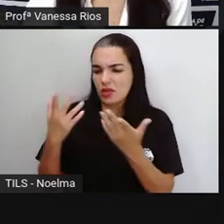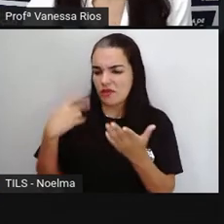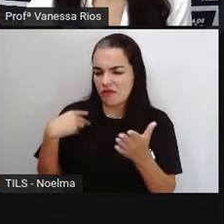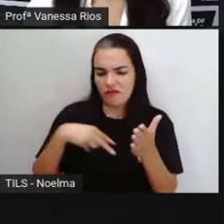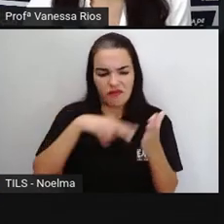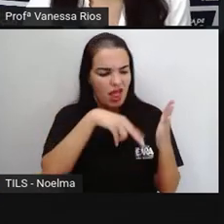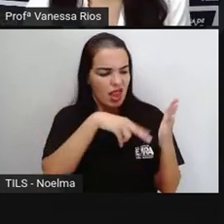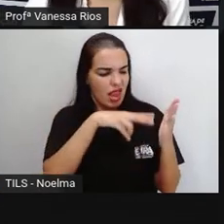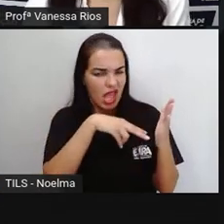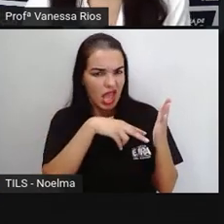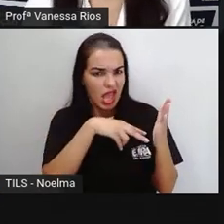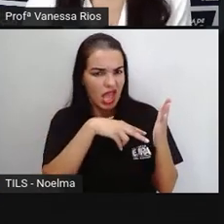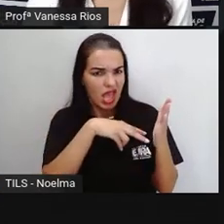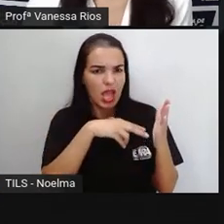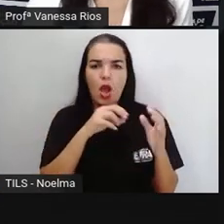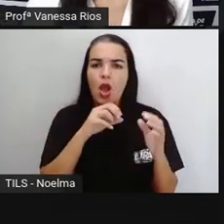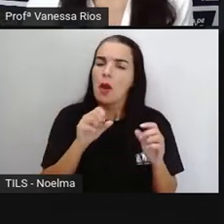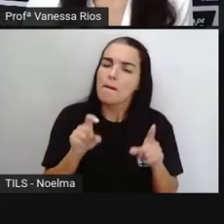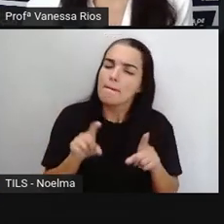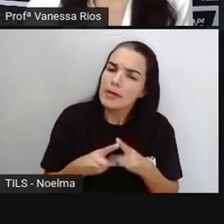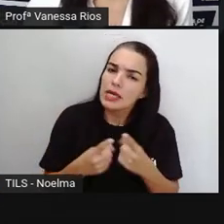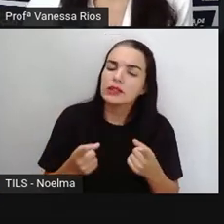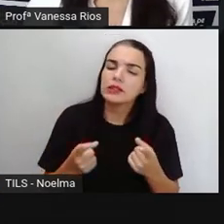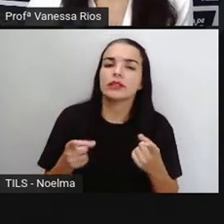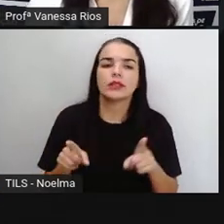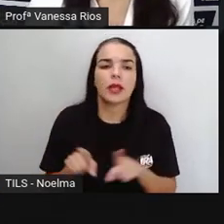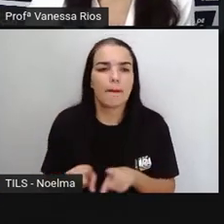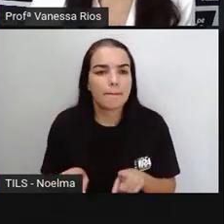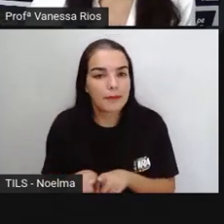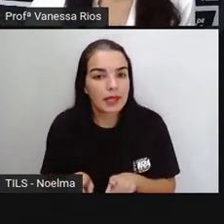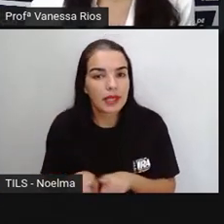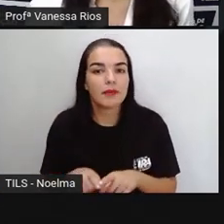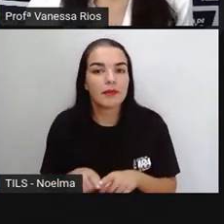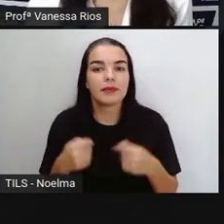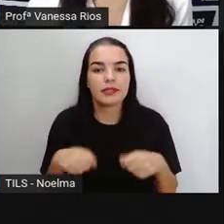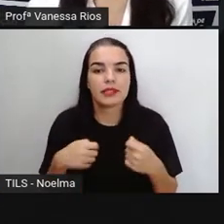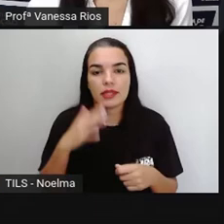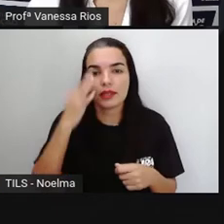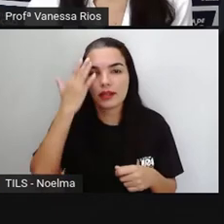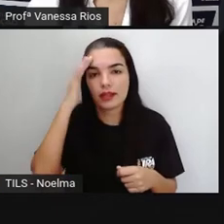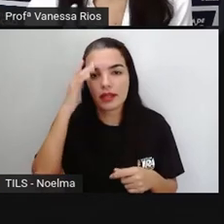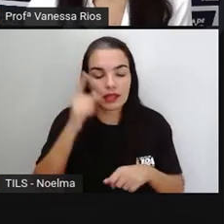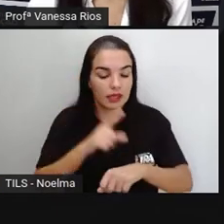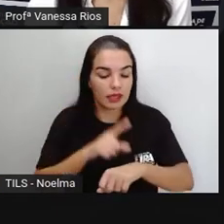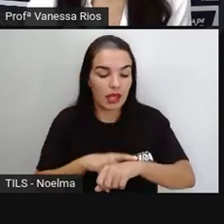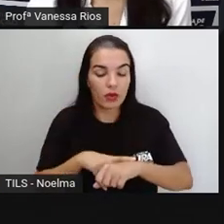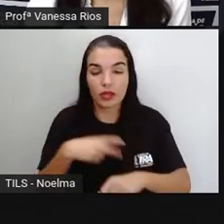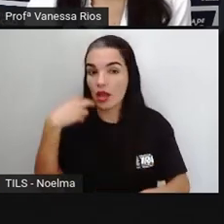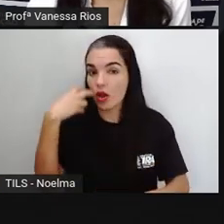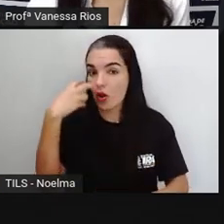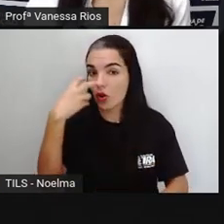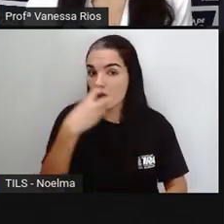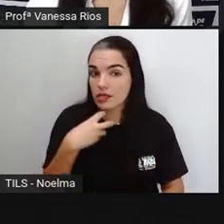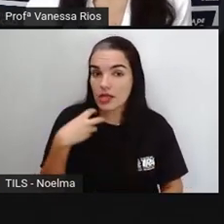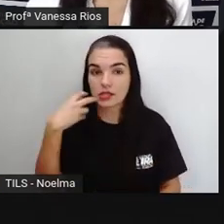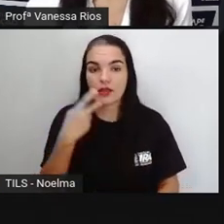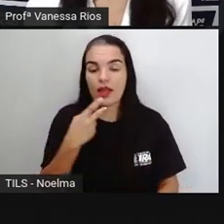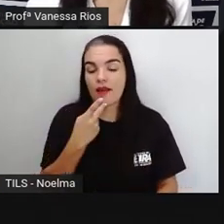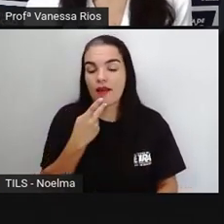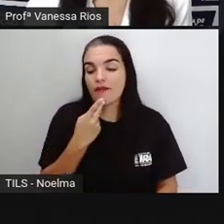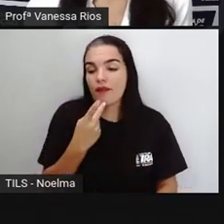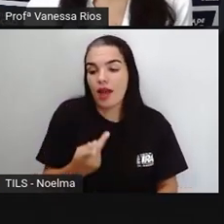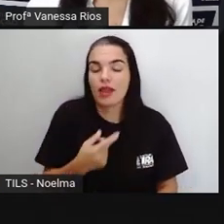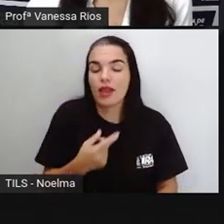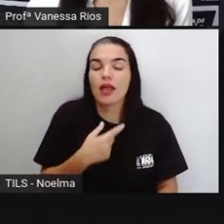estão as pausas, e isso vai interferir na entonação, na oralização do texto, mas vai